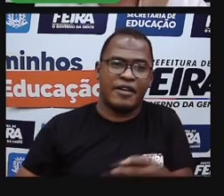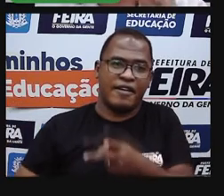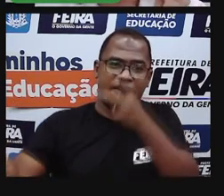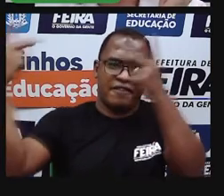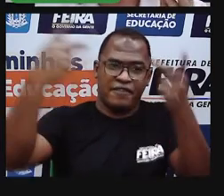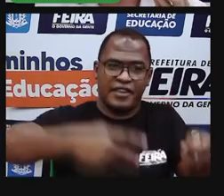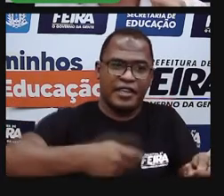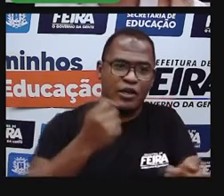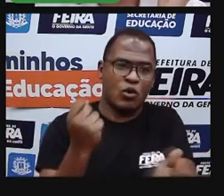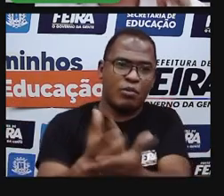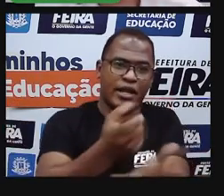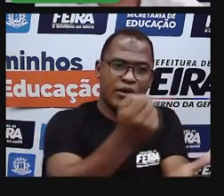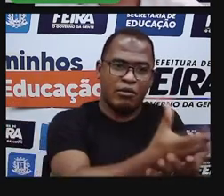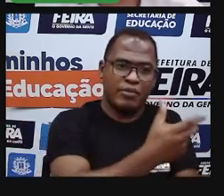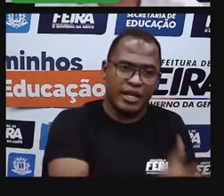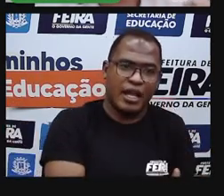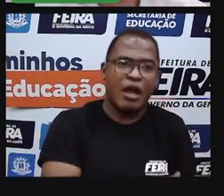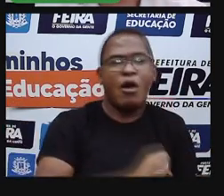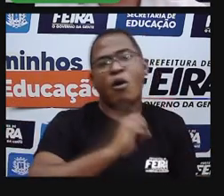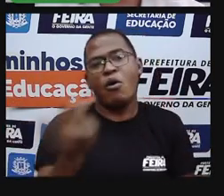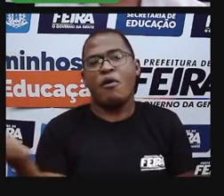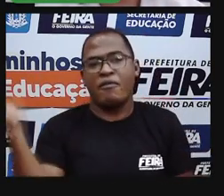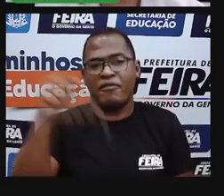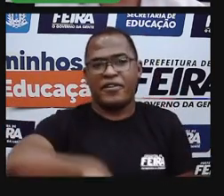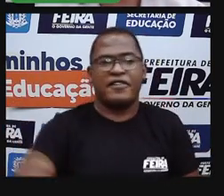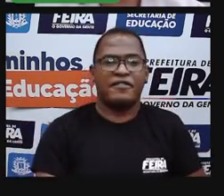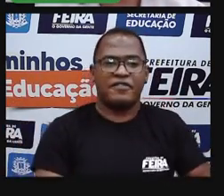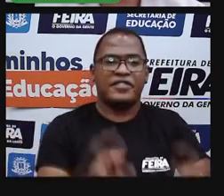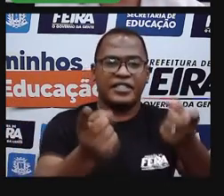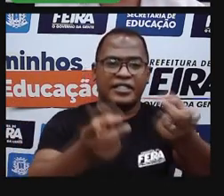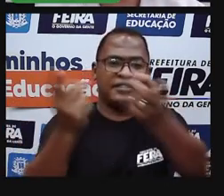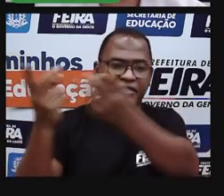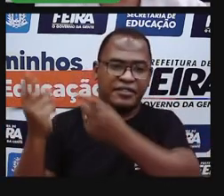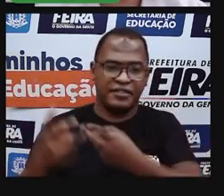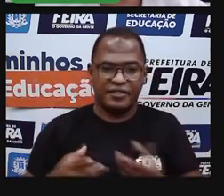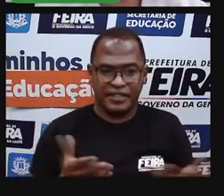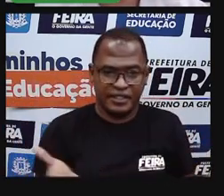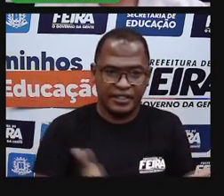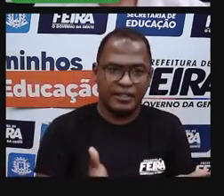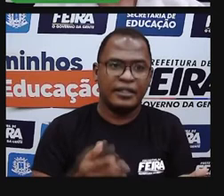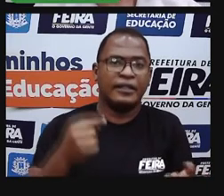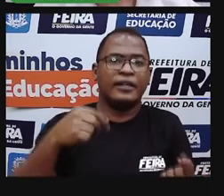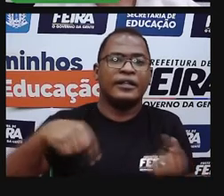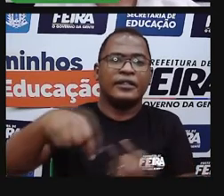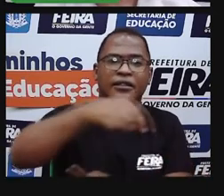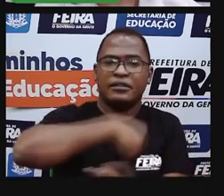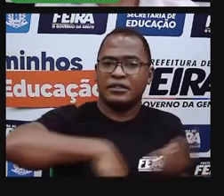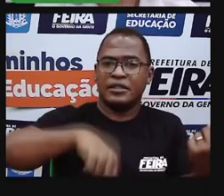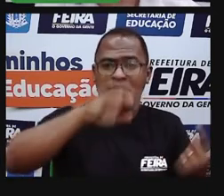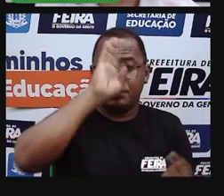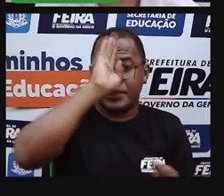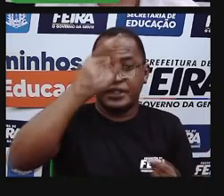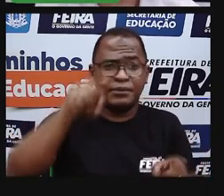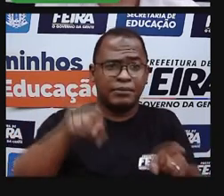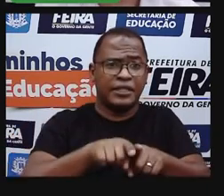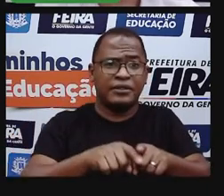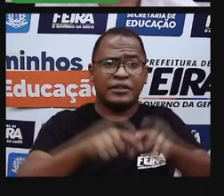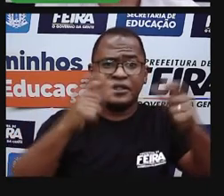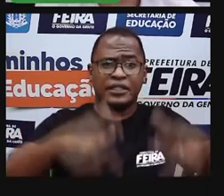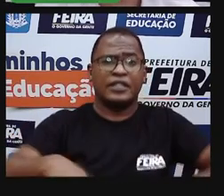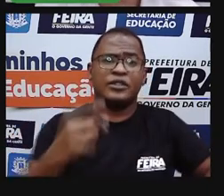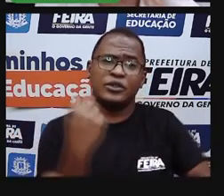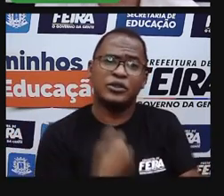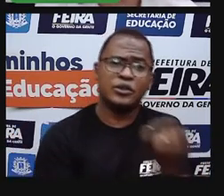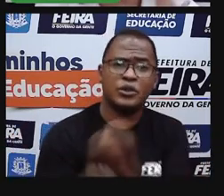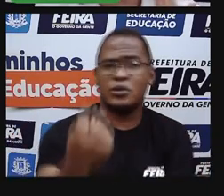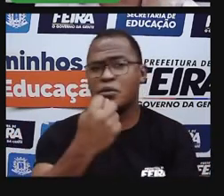comércio de feira é o que caracteriza ela muitas vezes. A gente identifica ela como uma cidade comercial,